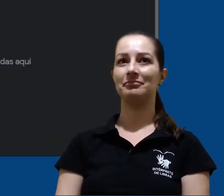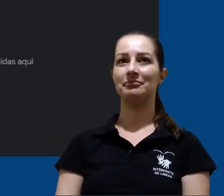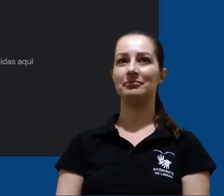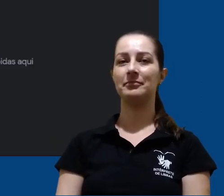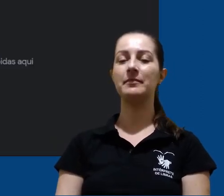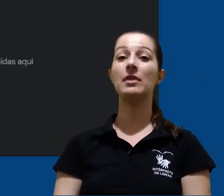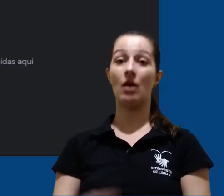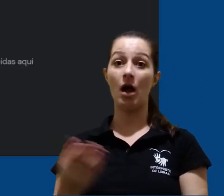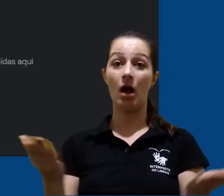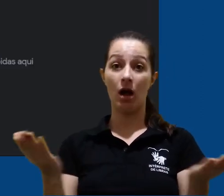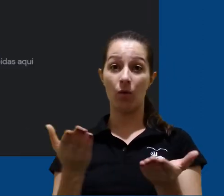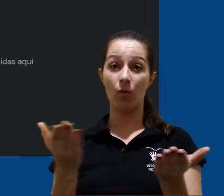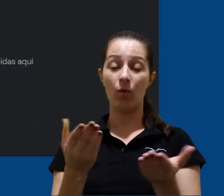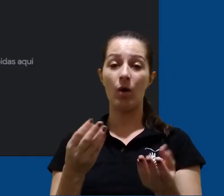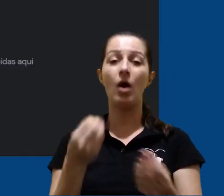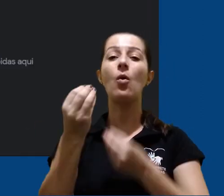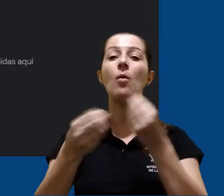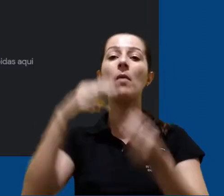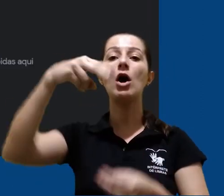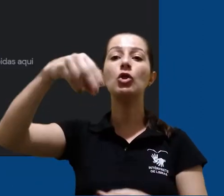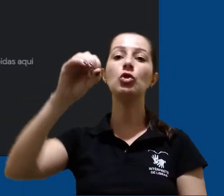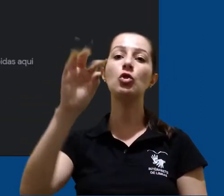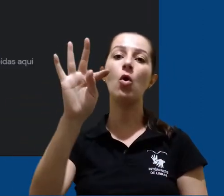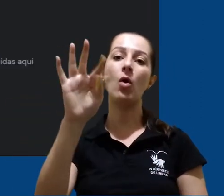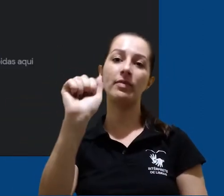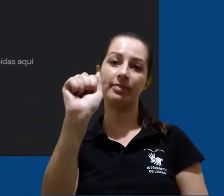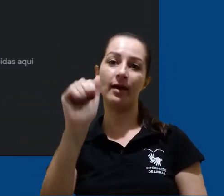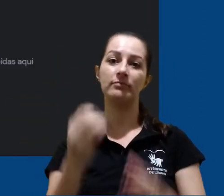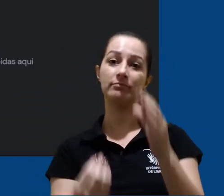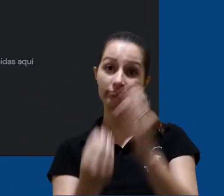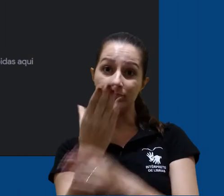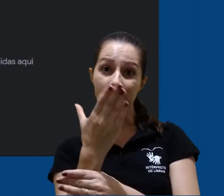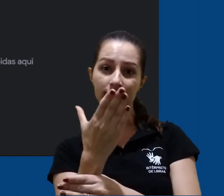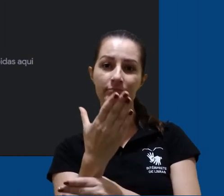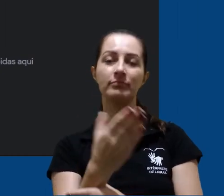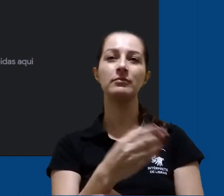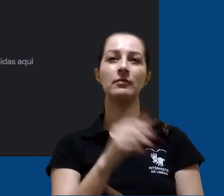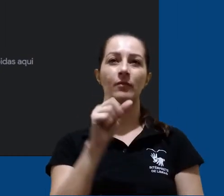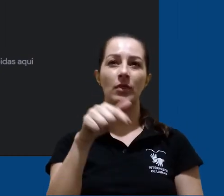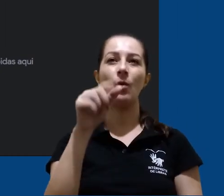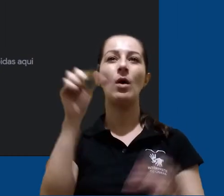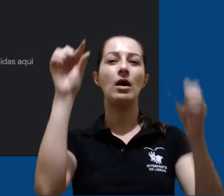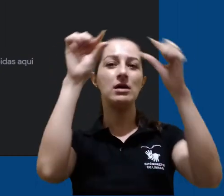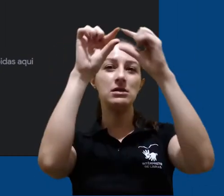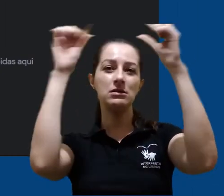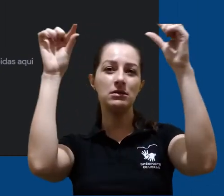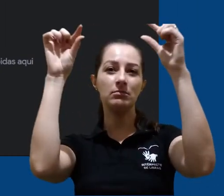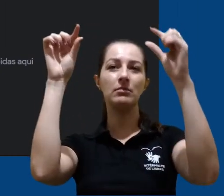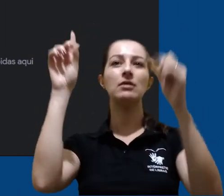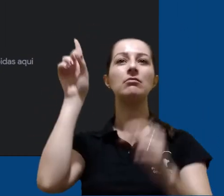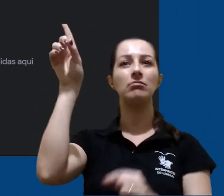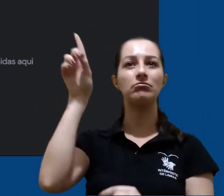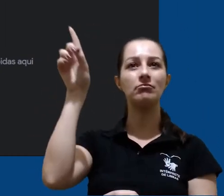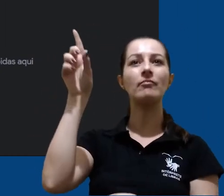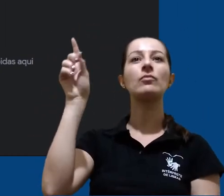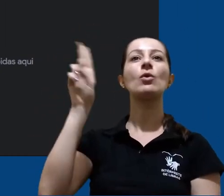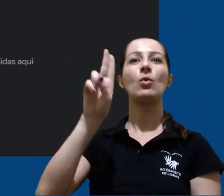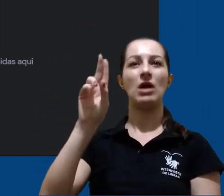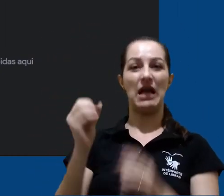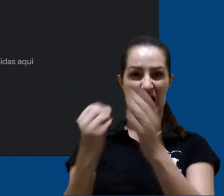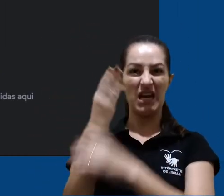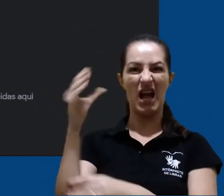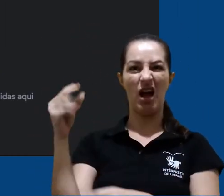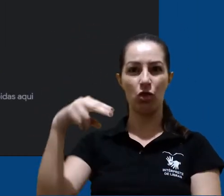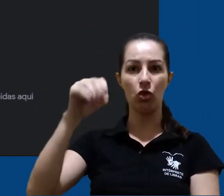Vamos criar a nossa primeira nota para entender como funciona. Clicamos na barra posicionada na parte central da tela, onde está escrito